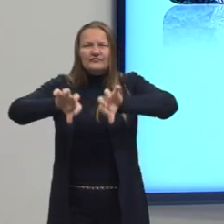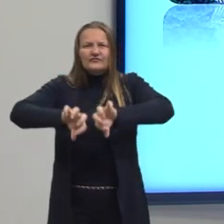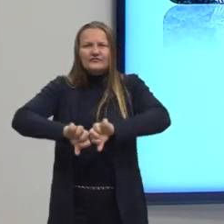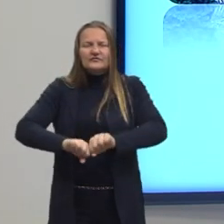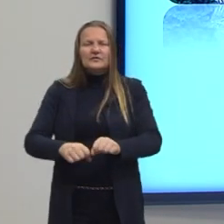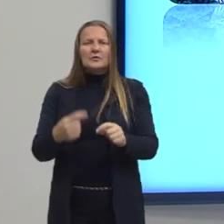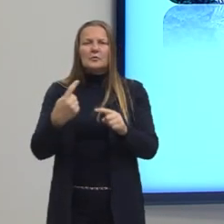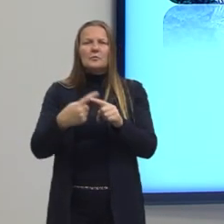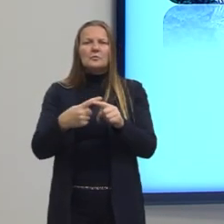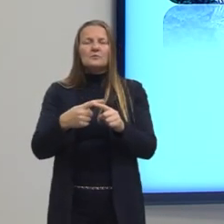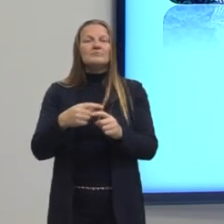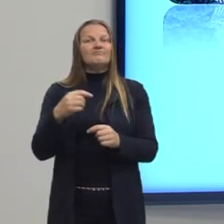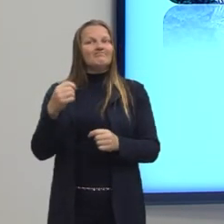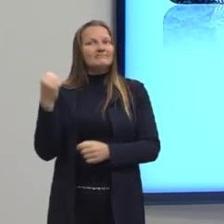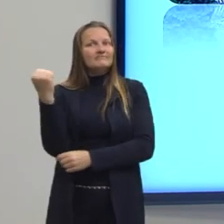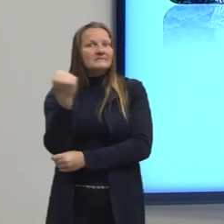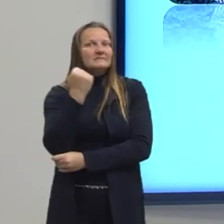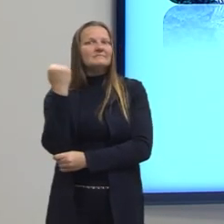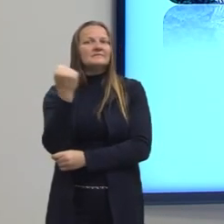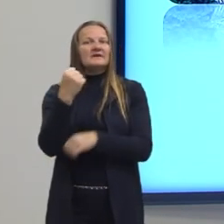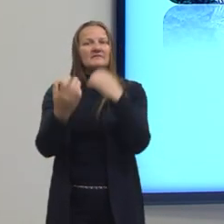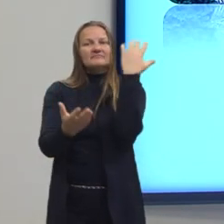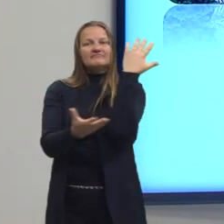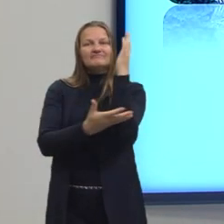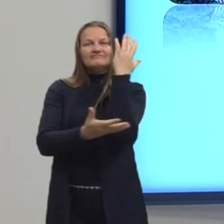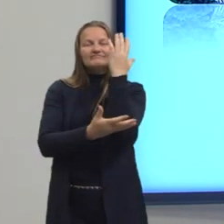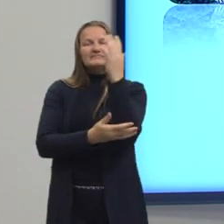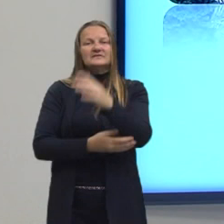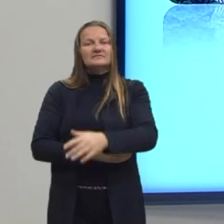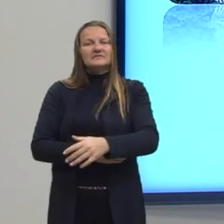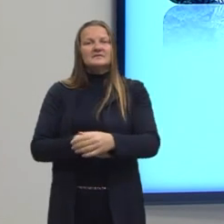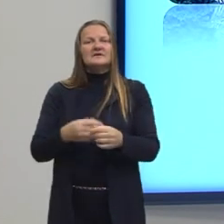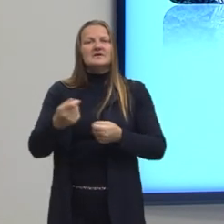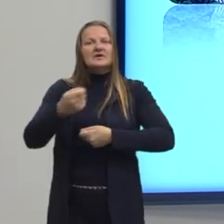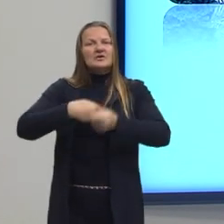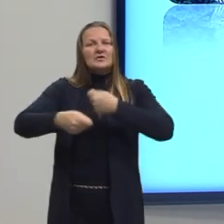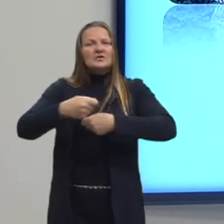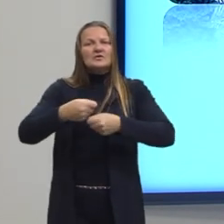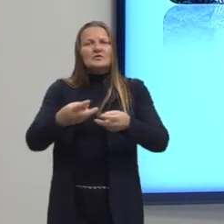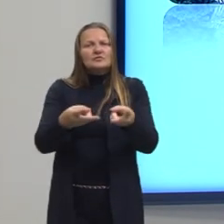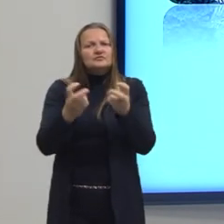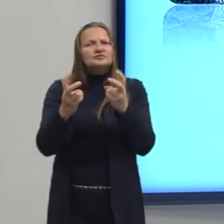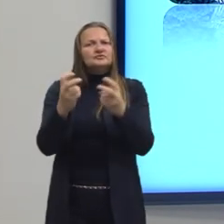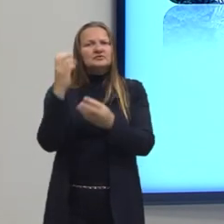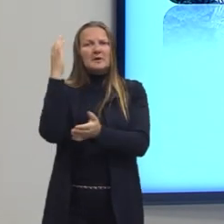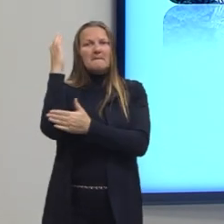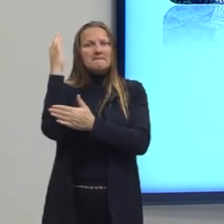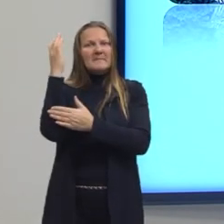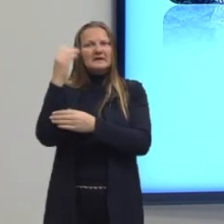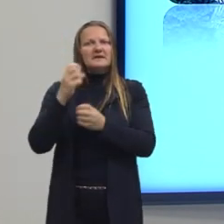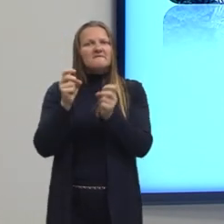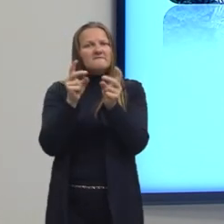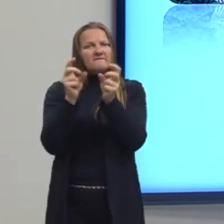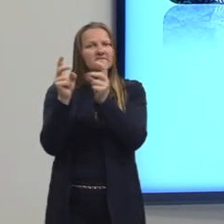causas, então, desse desmatamento estão associadas à extração de mata nativa para a produção de